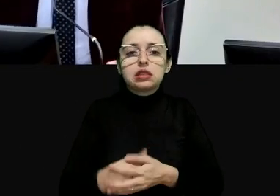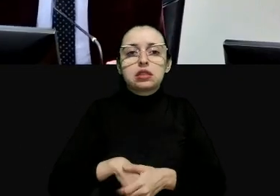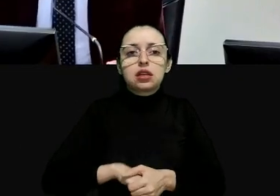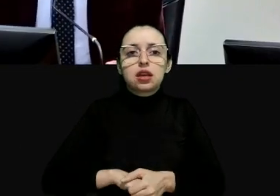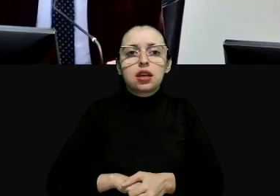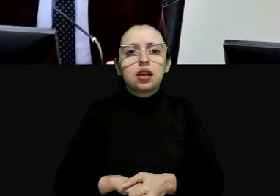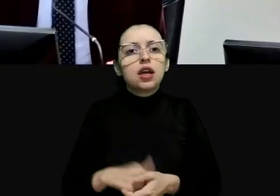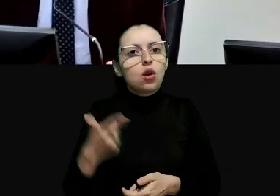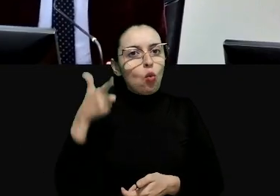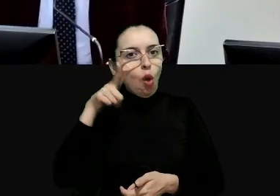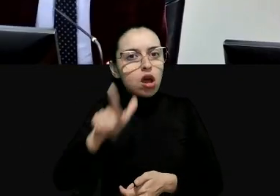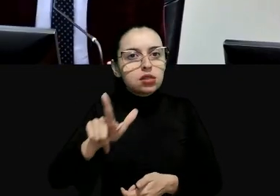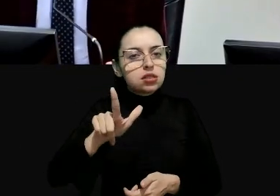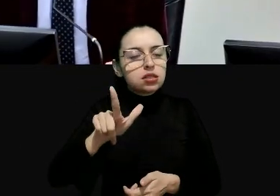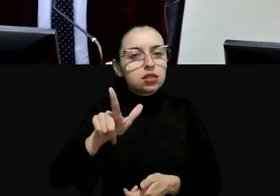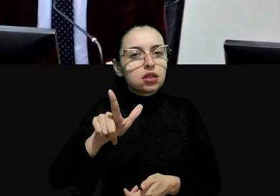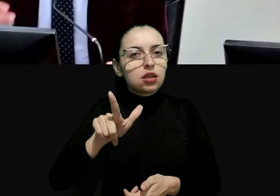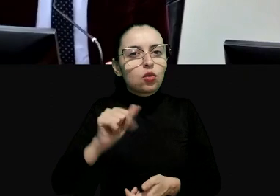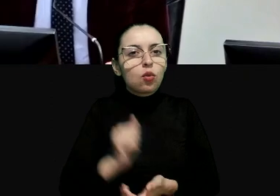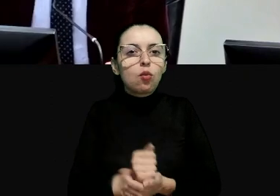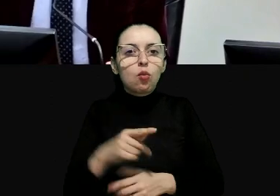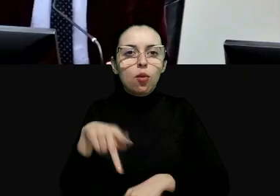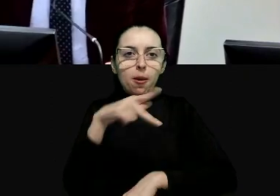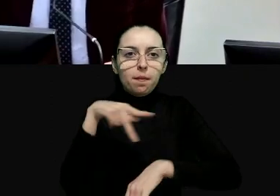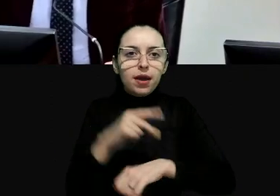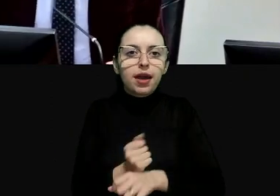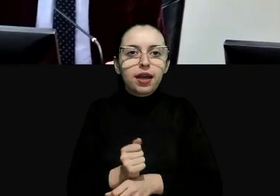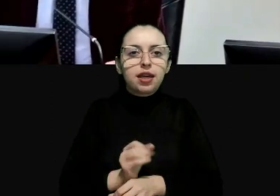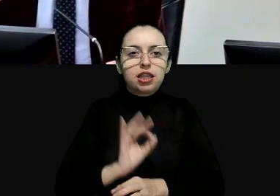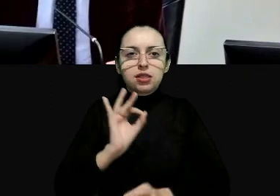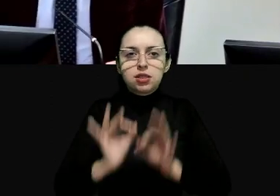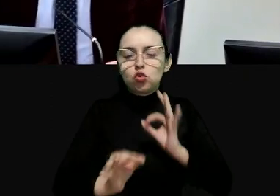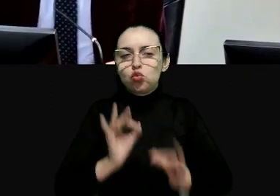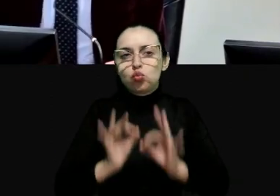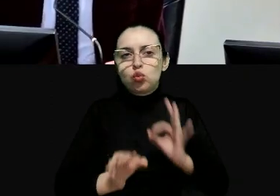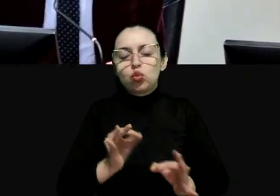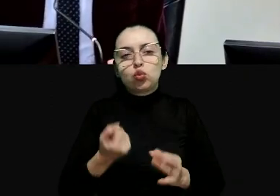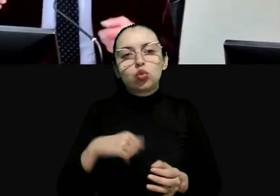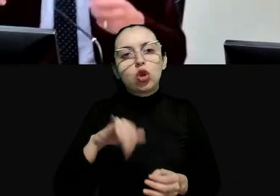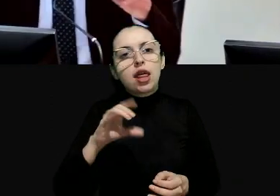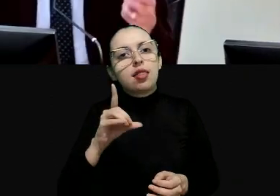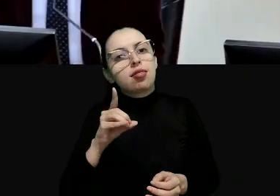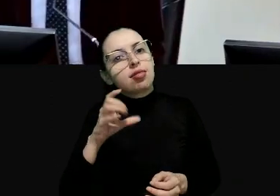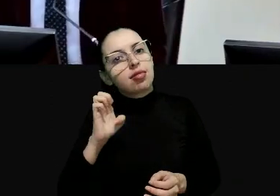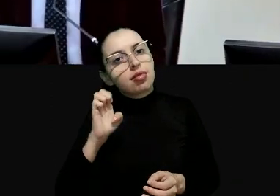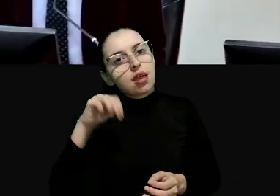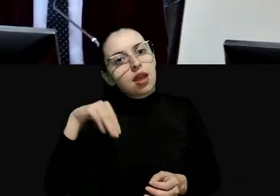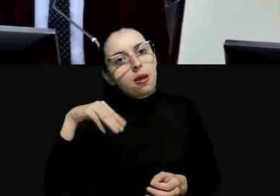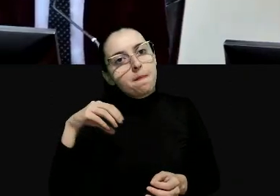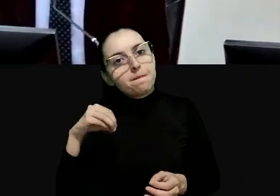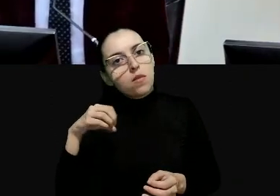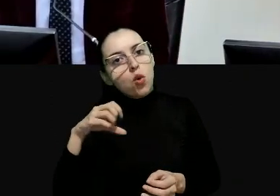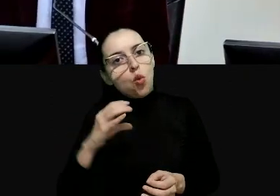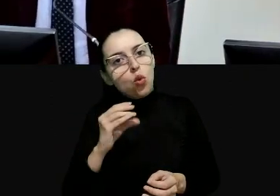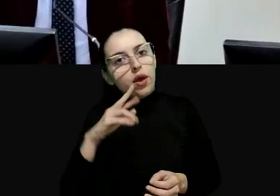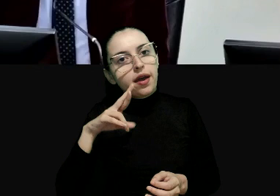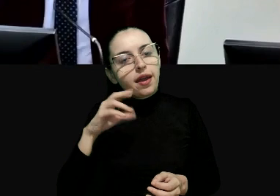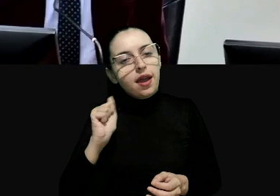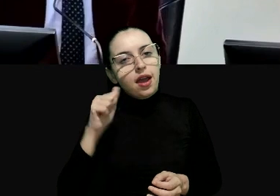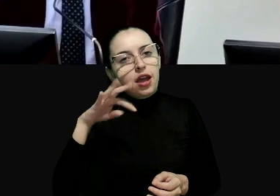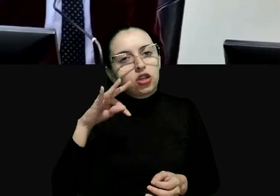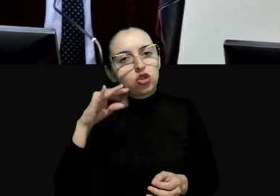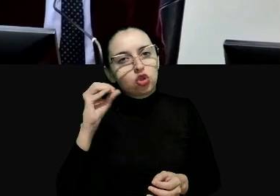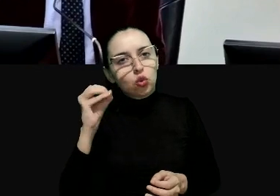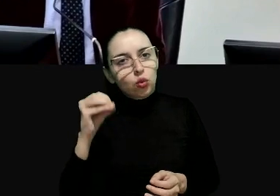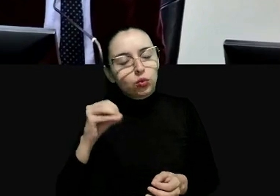seja capaz de ser um democrático desenvolvedor que pode funcionar na União Europeia e